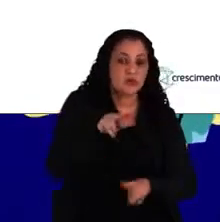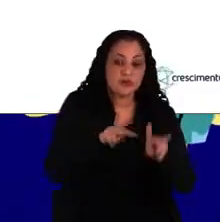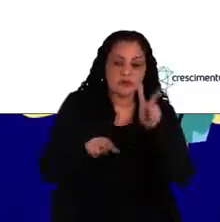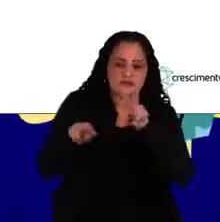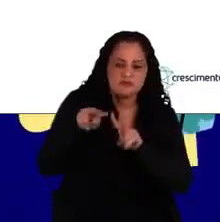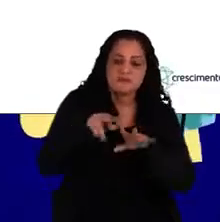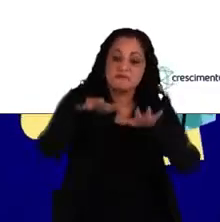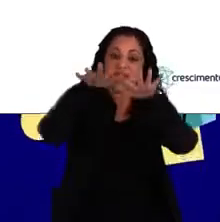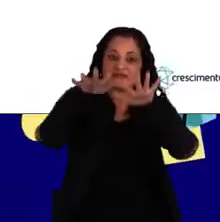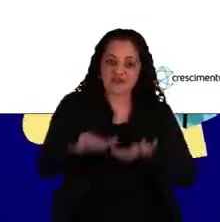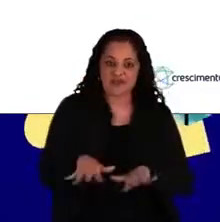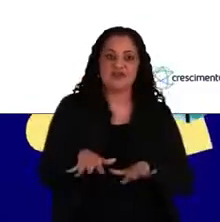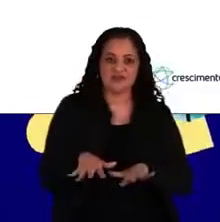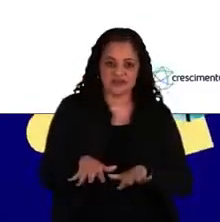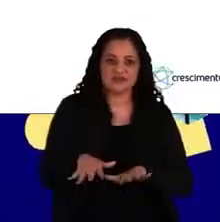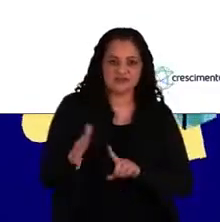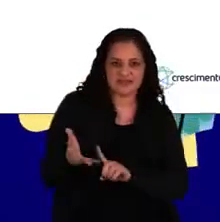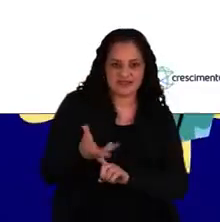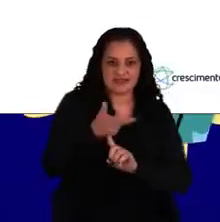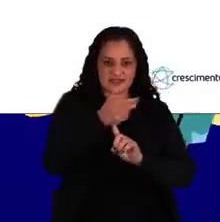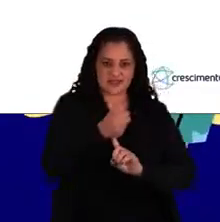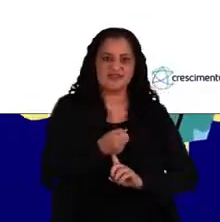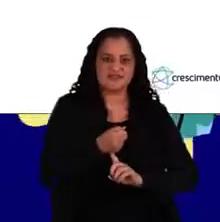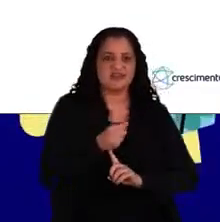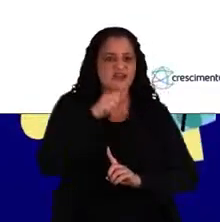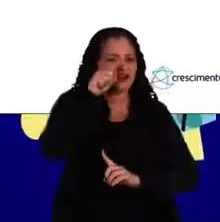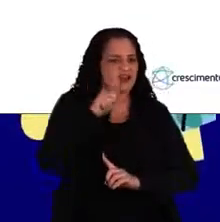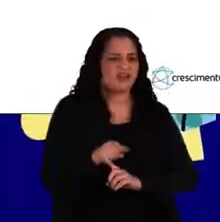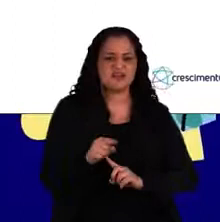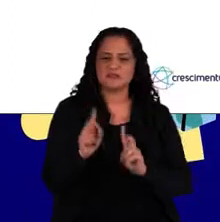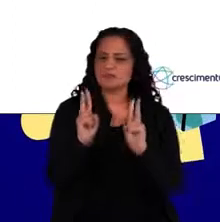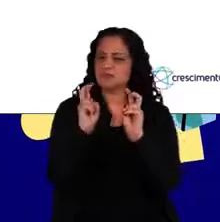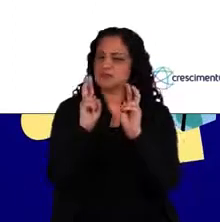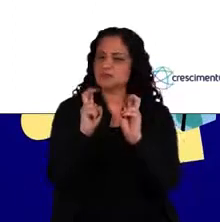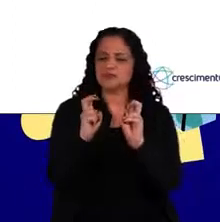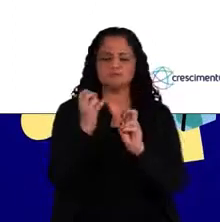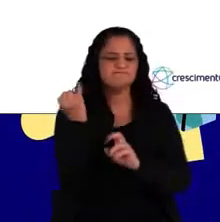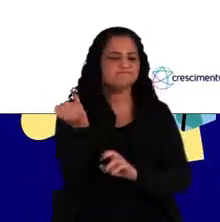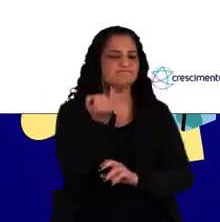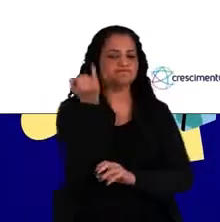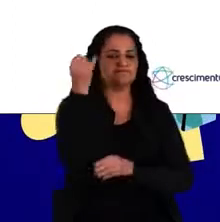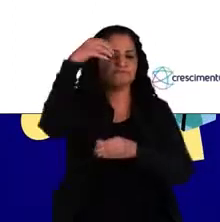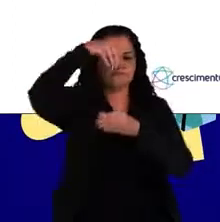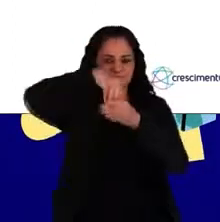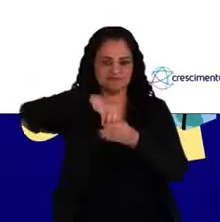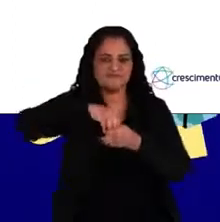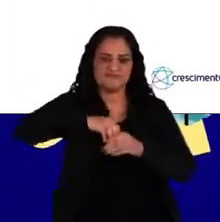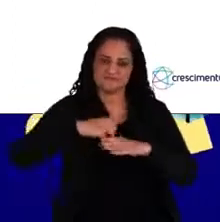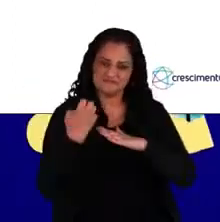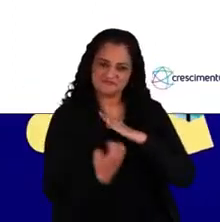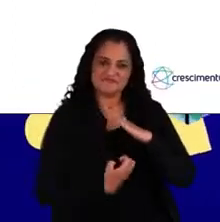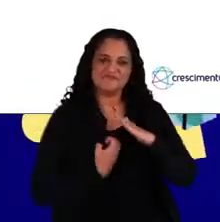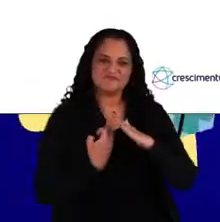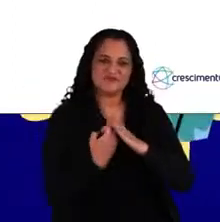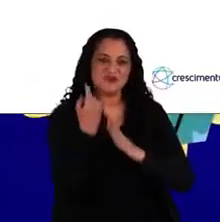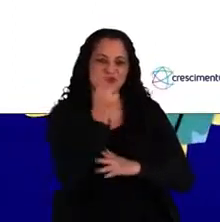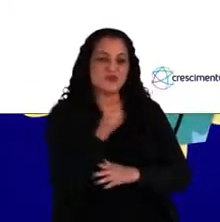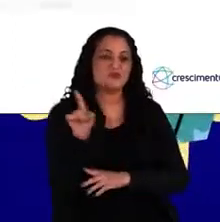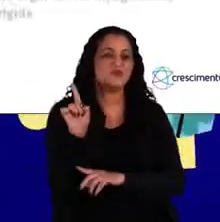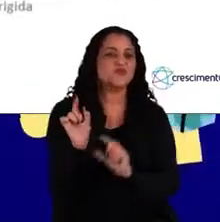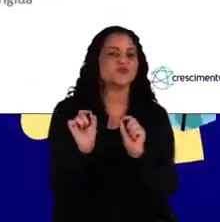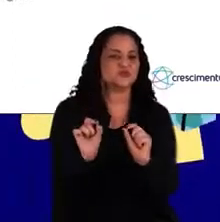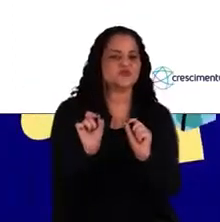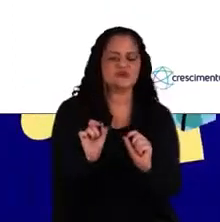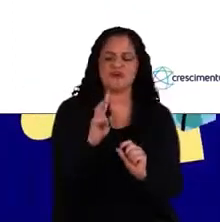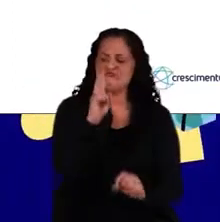olhar pra retenção desses talentos tem sido um tópico fundamental dentro das empresas. E um último